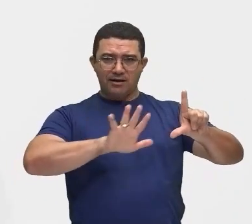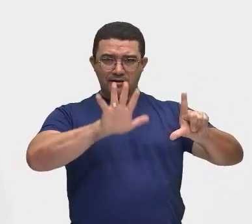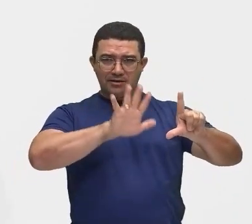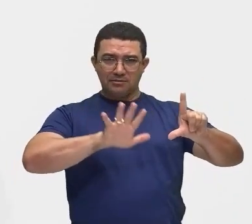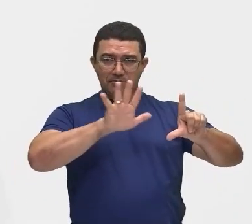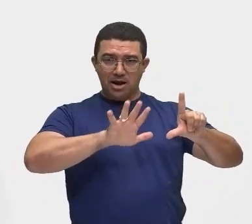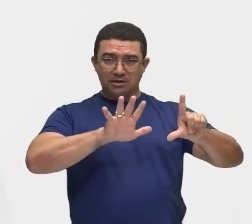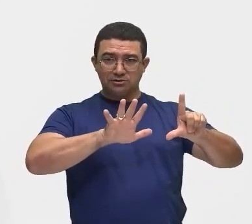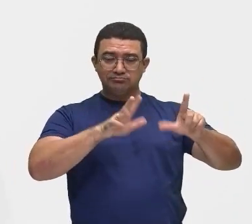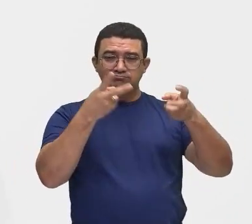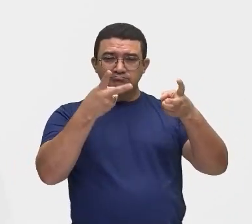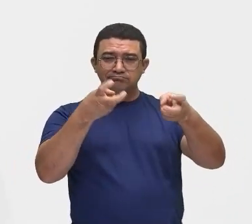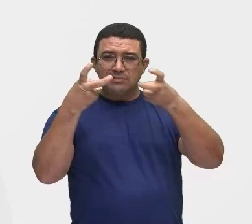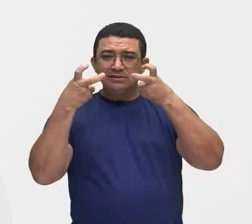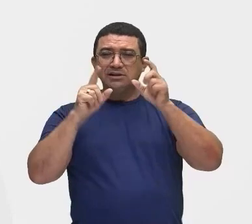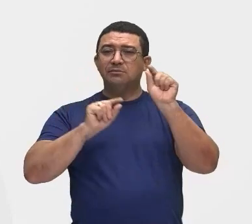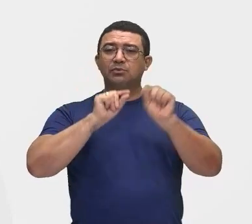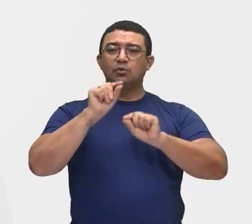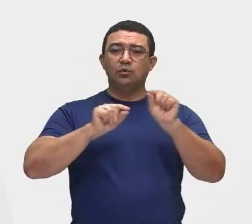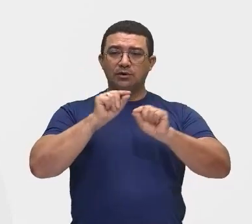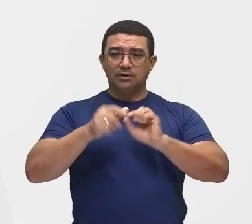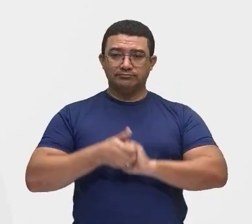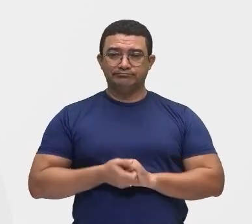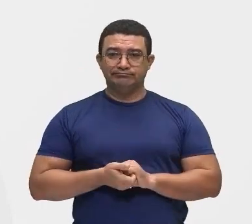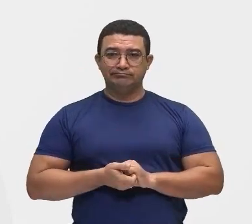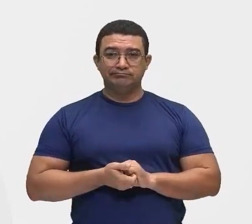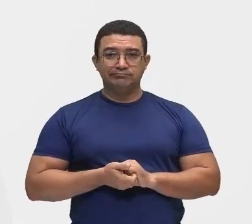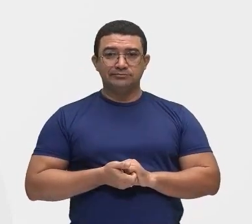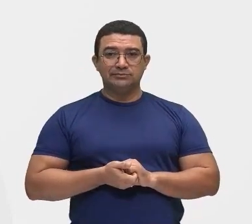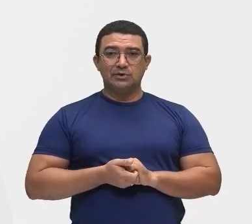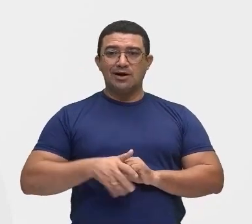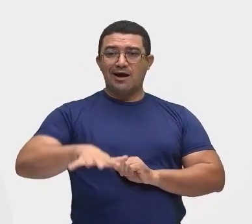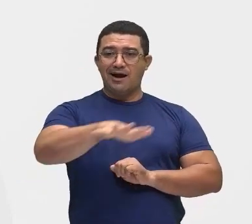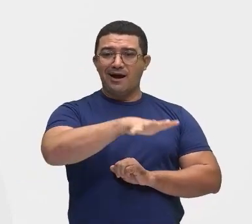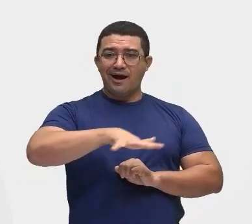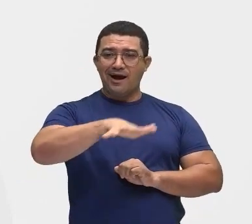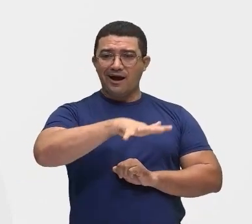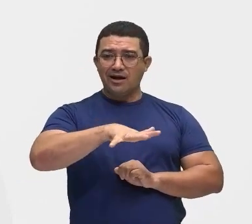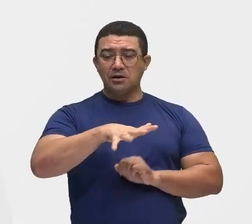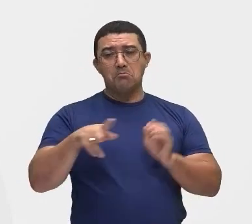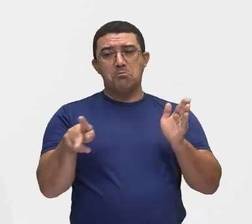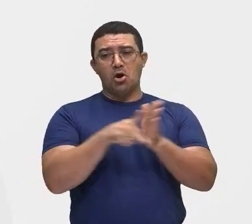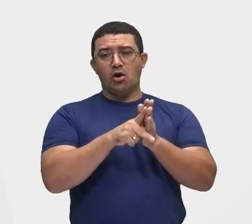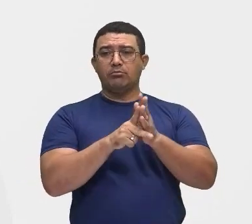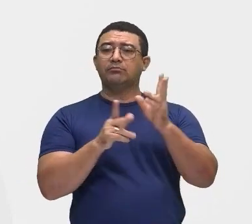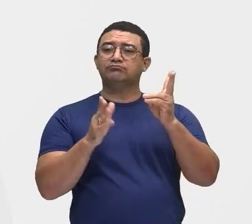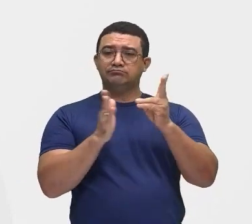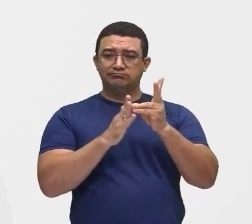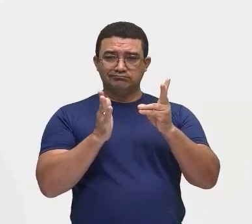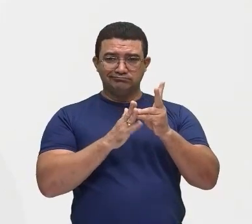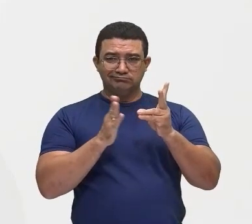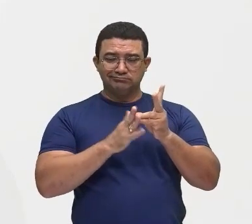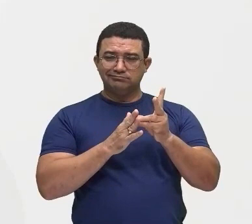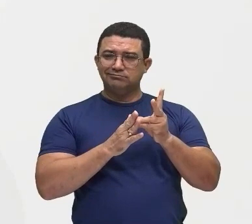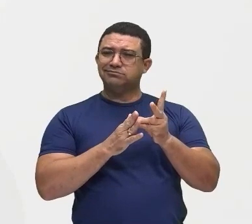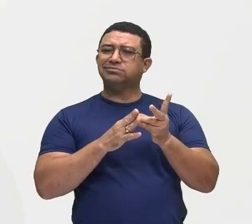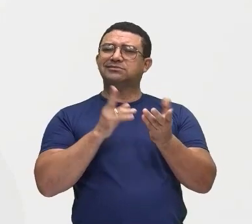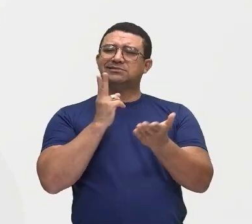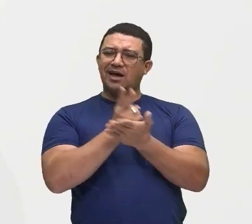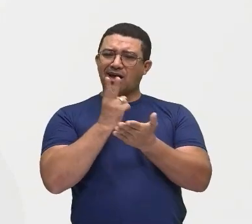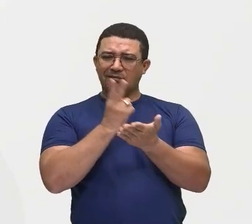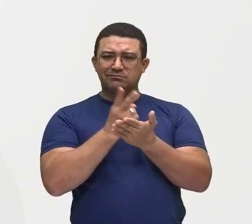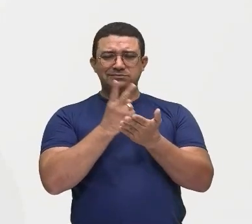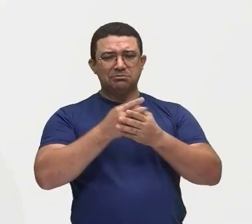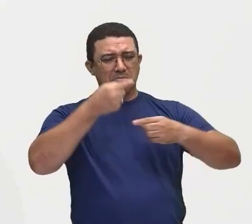para a gente observar a questão territorial indígena, que é aí uma questão bastante discutida